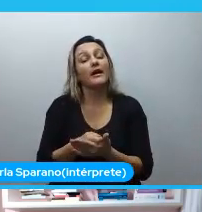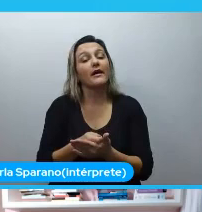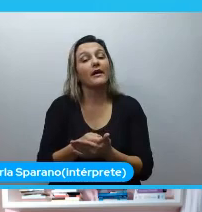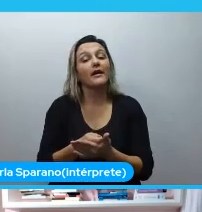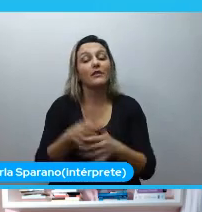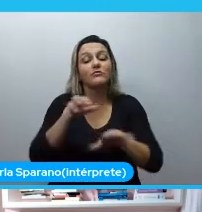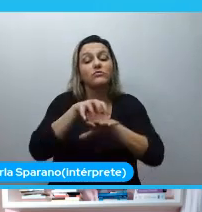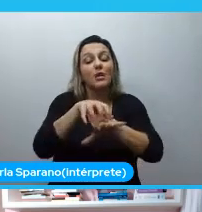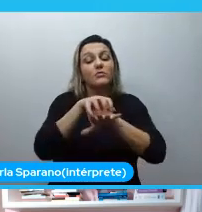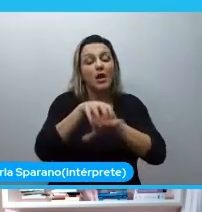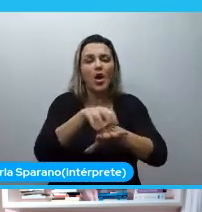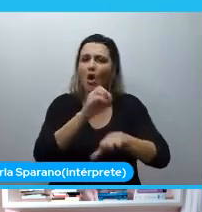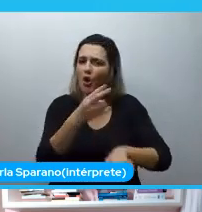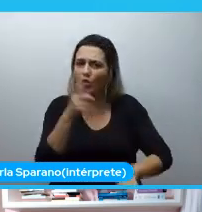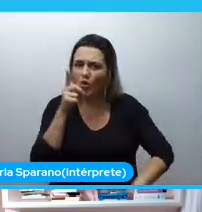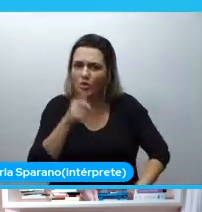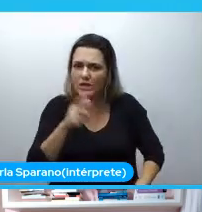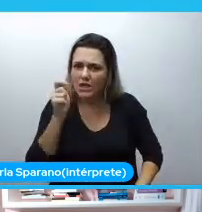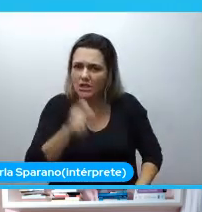E eu acho que quando a gente,